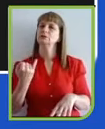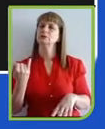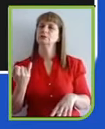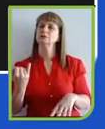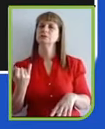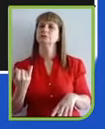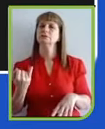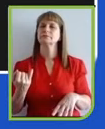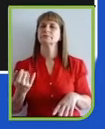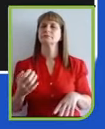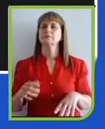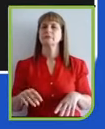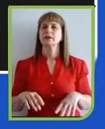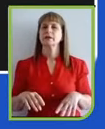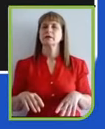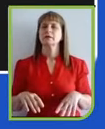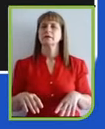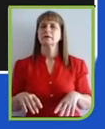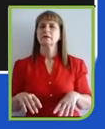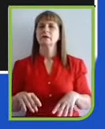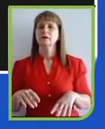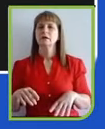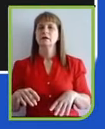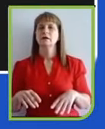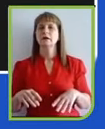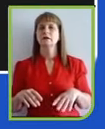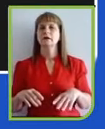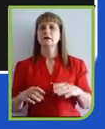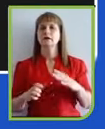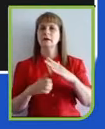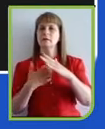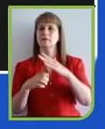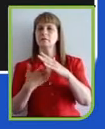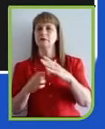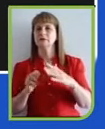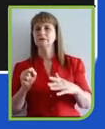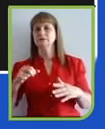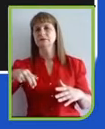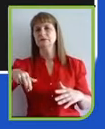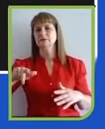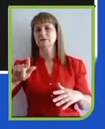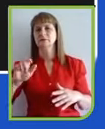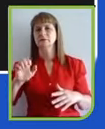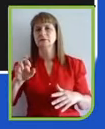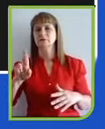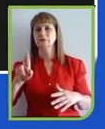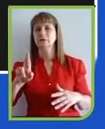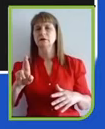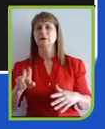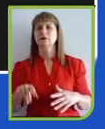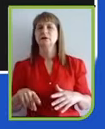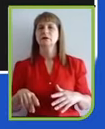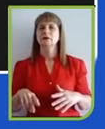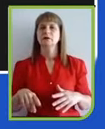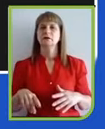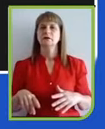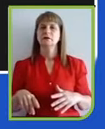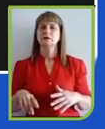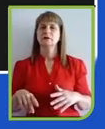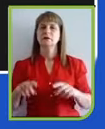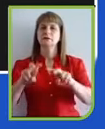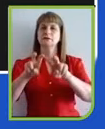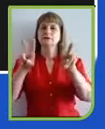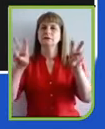a qual o mercado financeiro batizou sustentabilidade, que significa temas ambientais, sociais e de